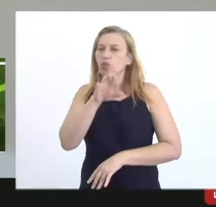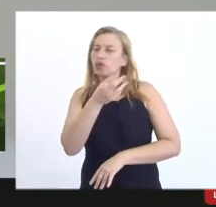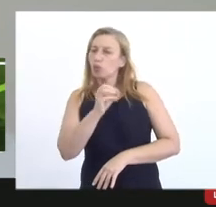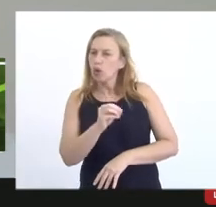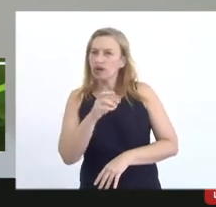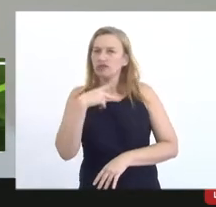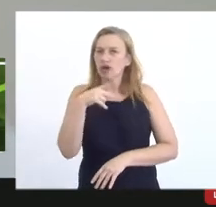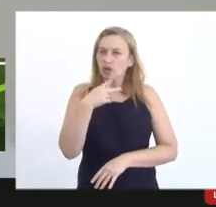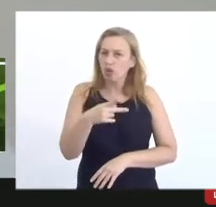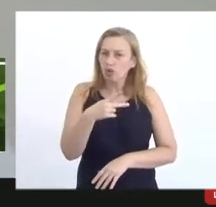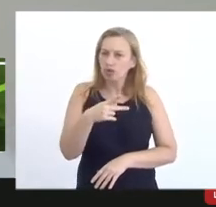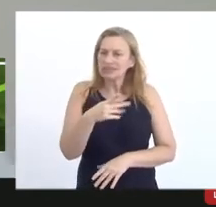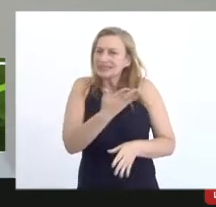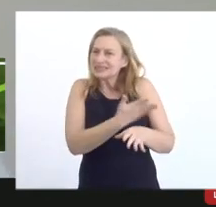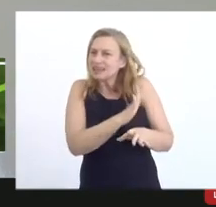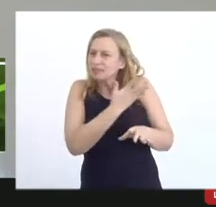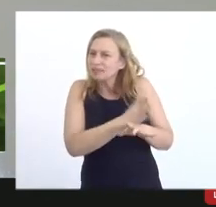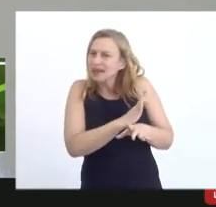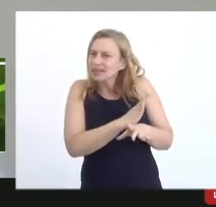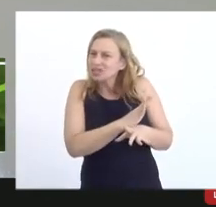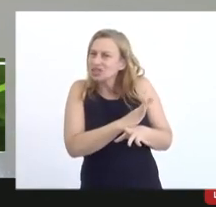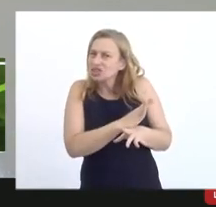ele na prática